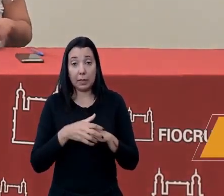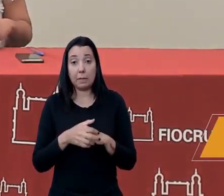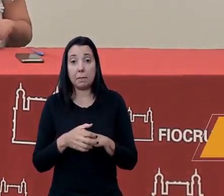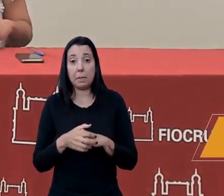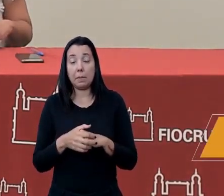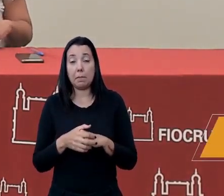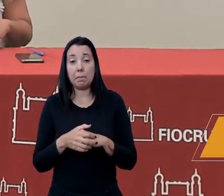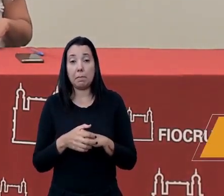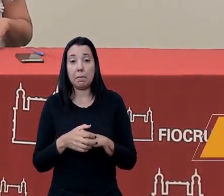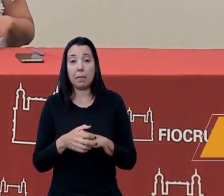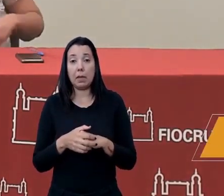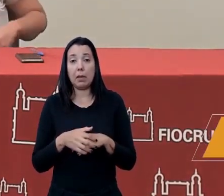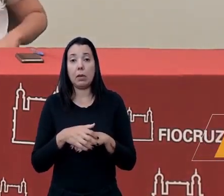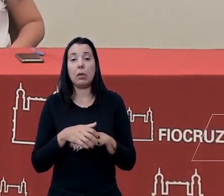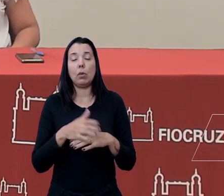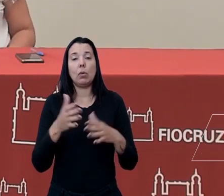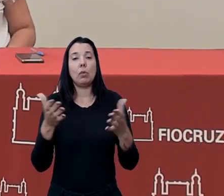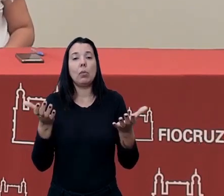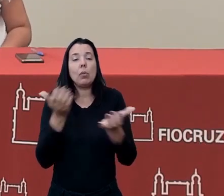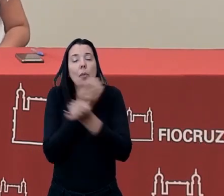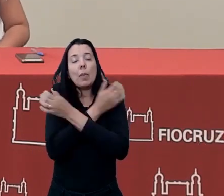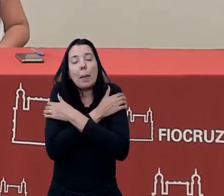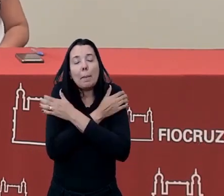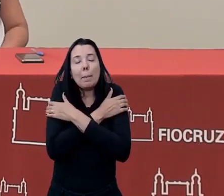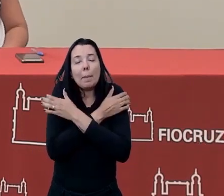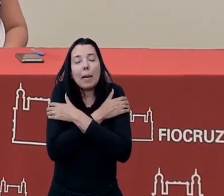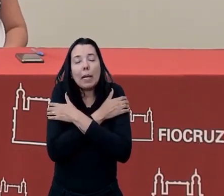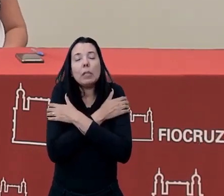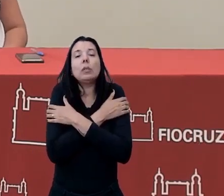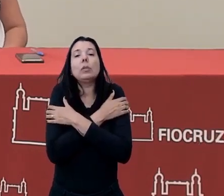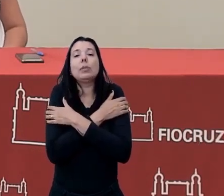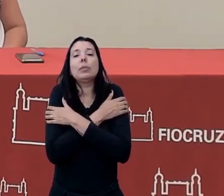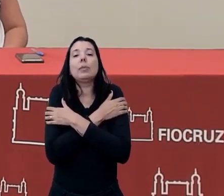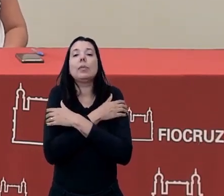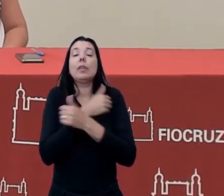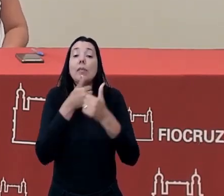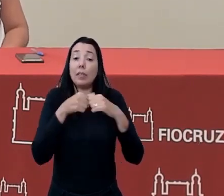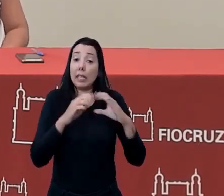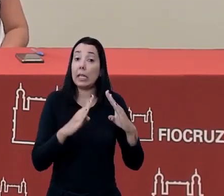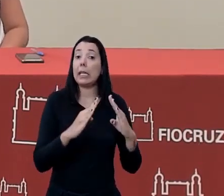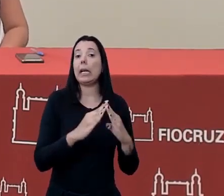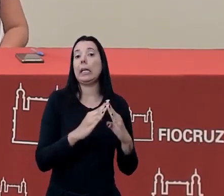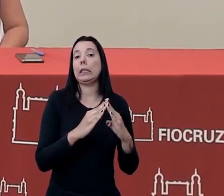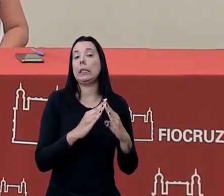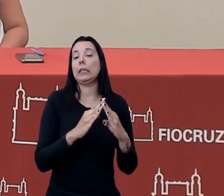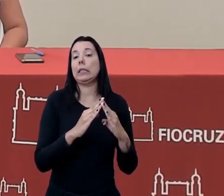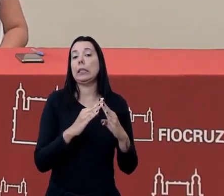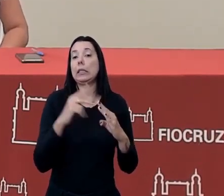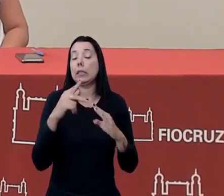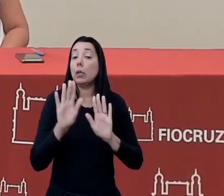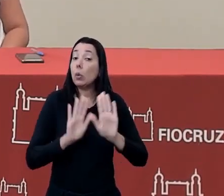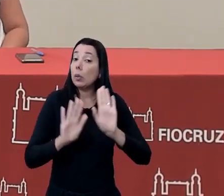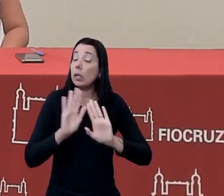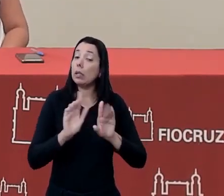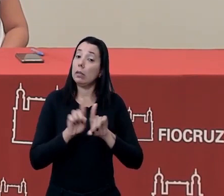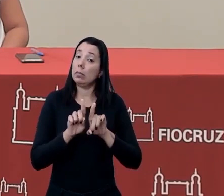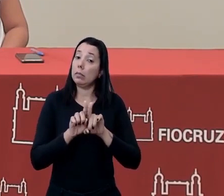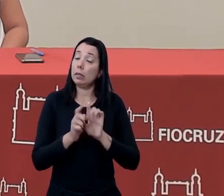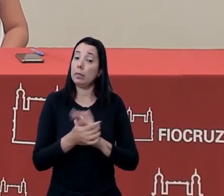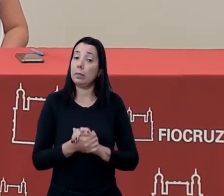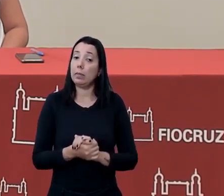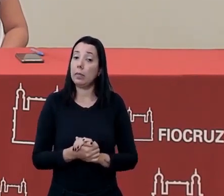com um grande abraço para todos virtualmente um fique em casa se cuide também e